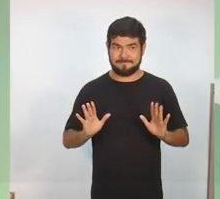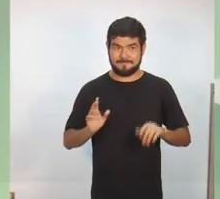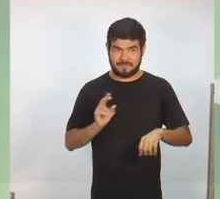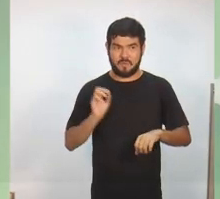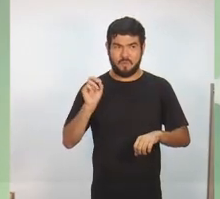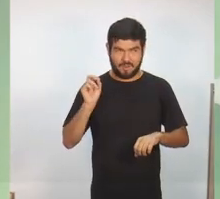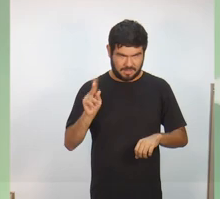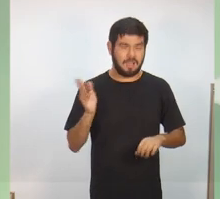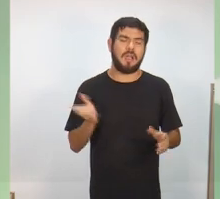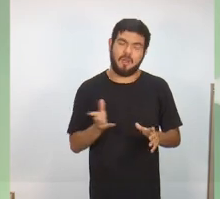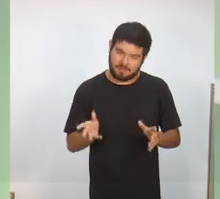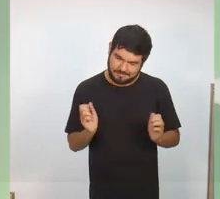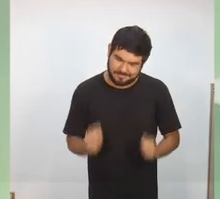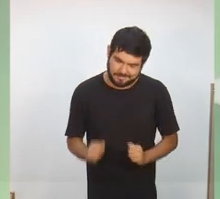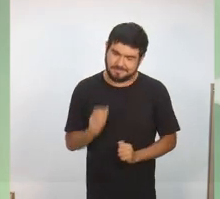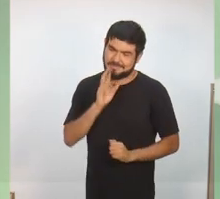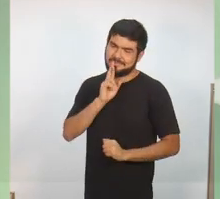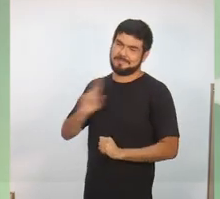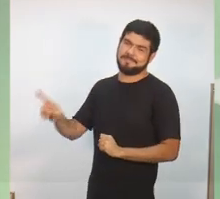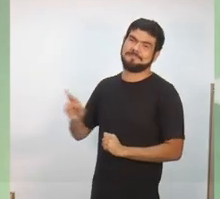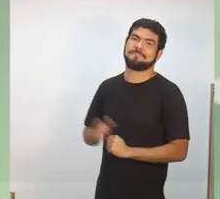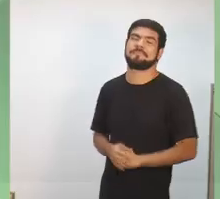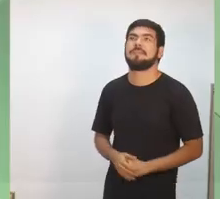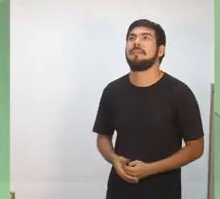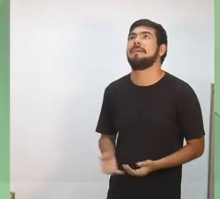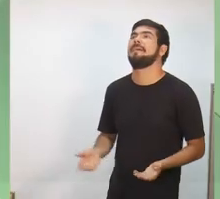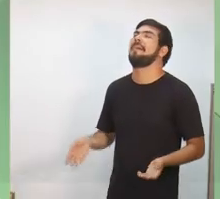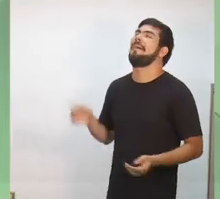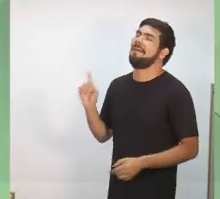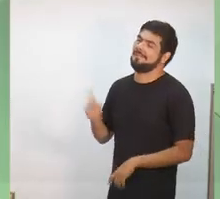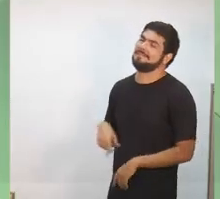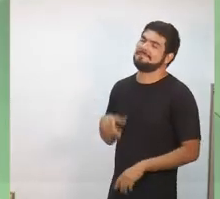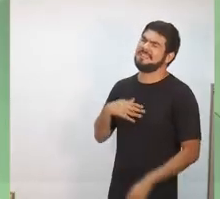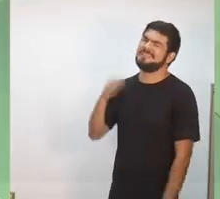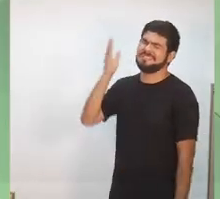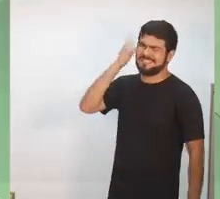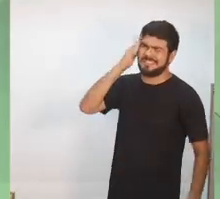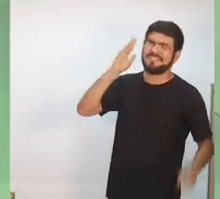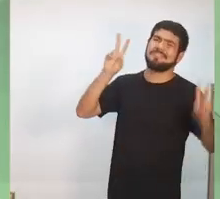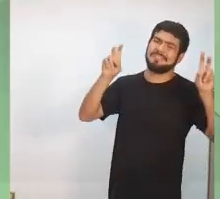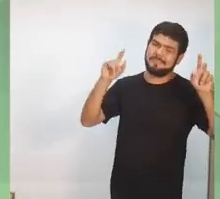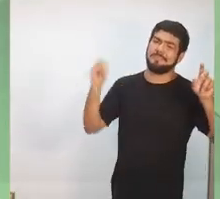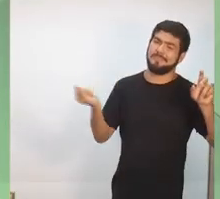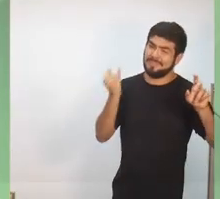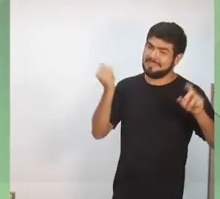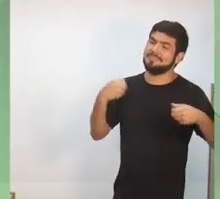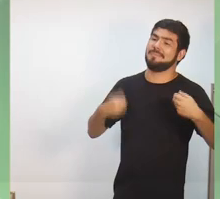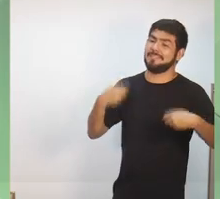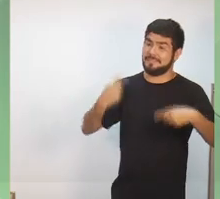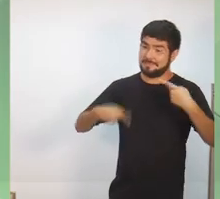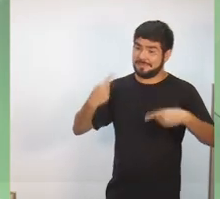Ok, agora sim a senhora pode começar a falar. Pois é, esse é um tema importante que tem que ser debatido,